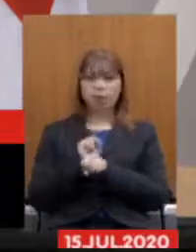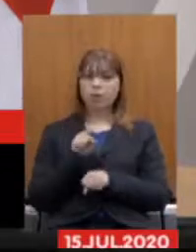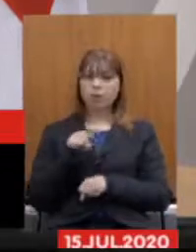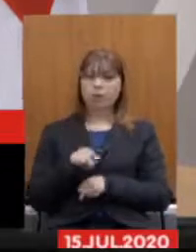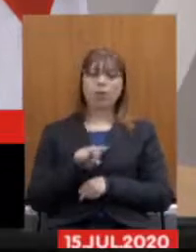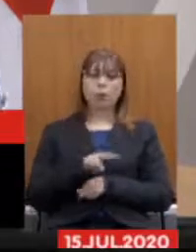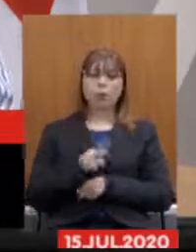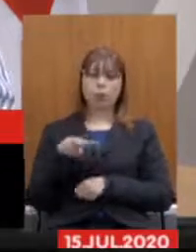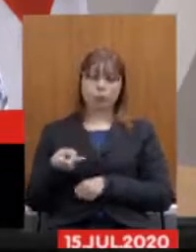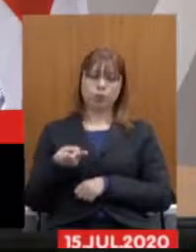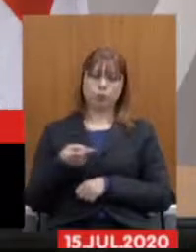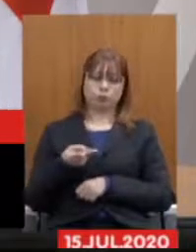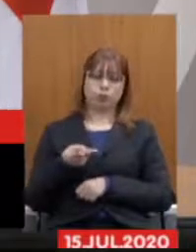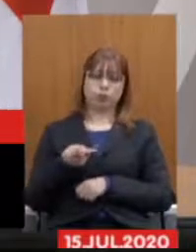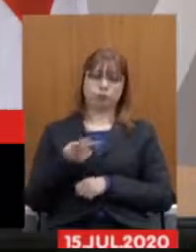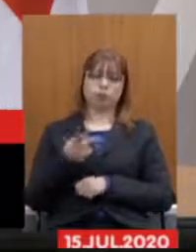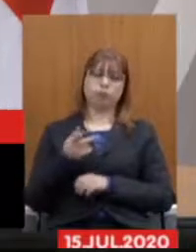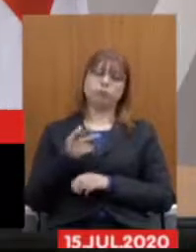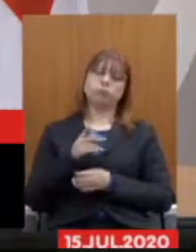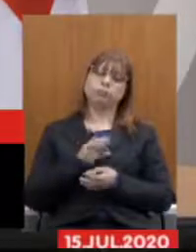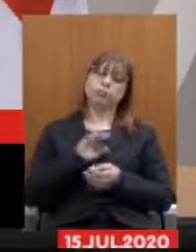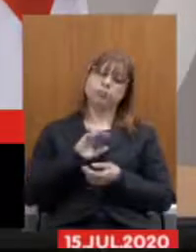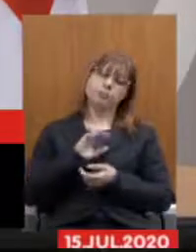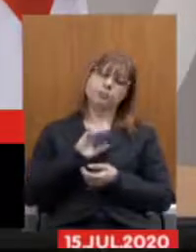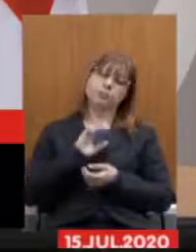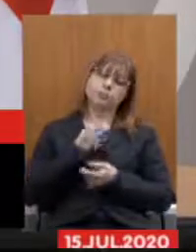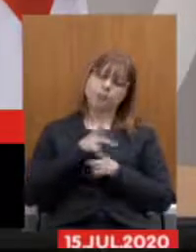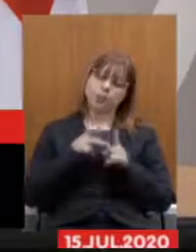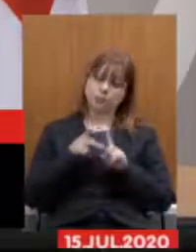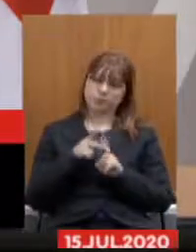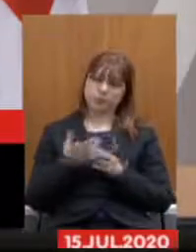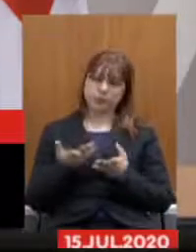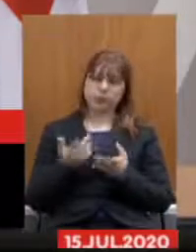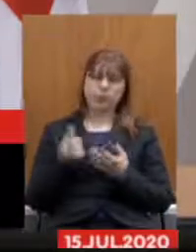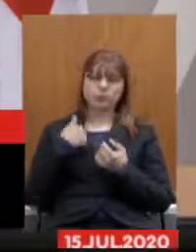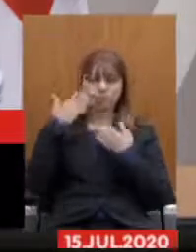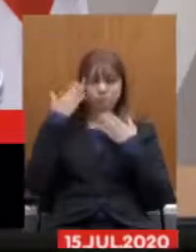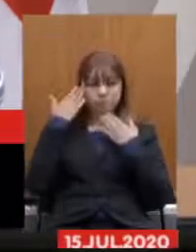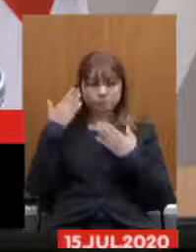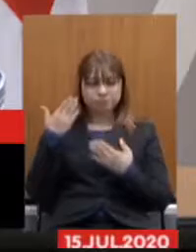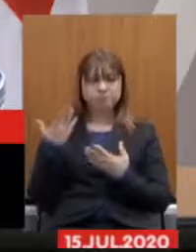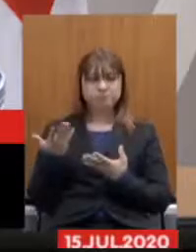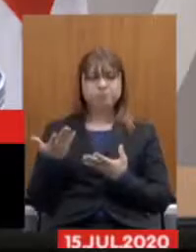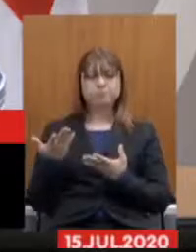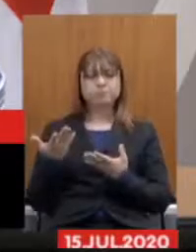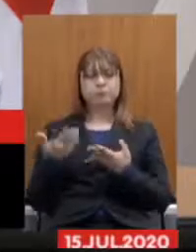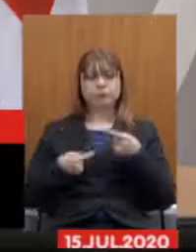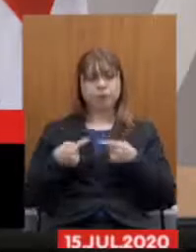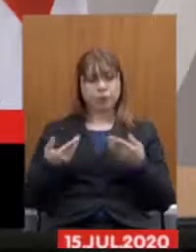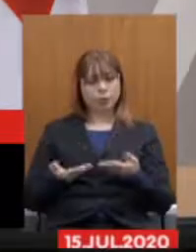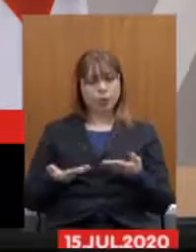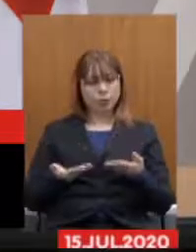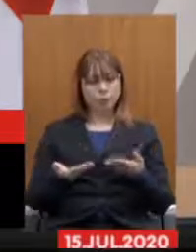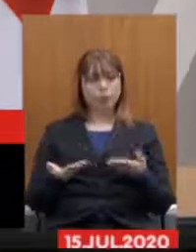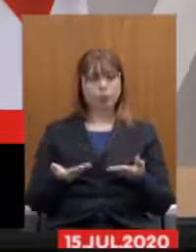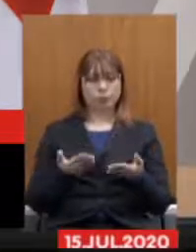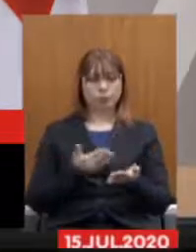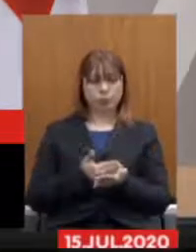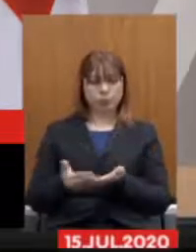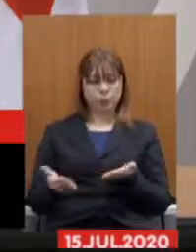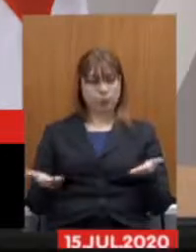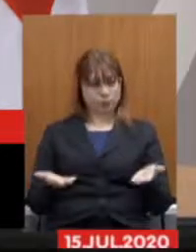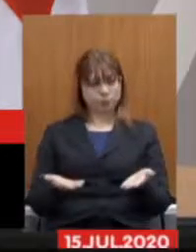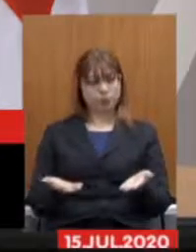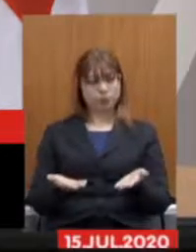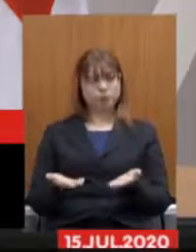e eu queria estar agradecendo nessa discussão inicial que nós estamos fazendo aqui hoje